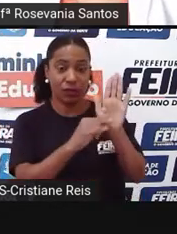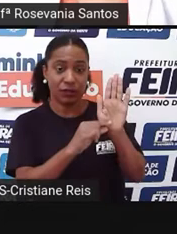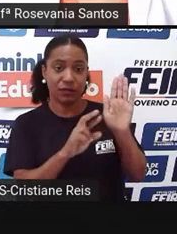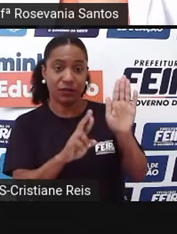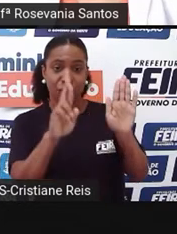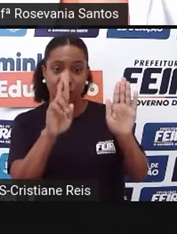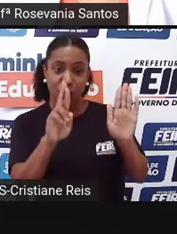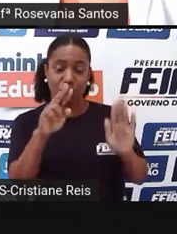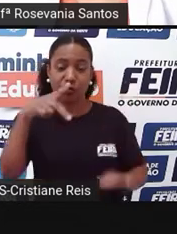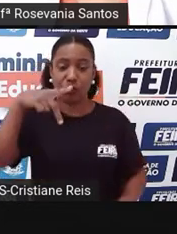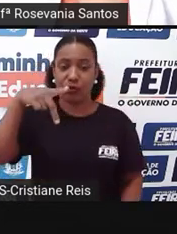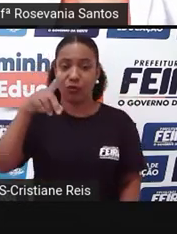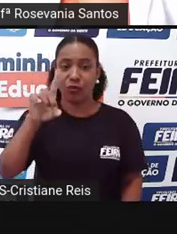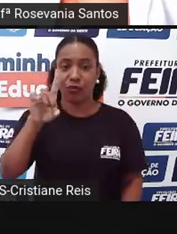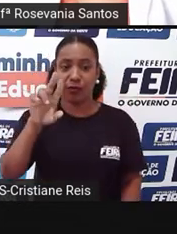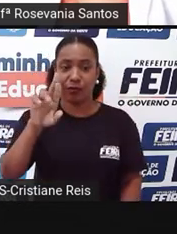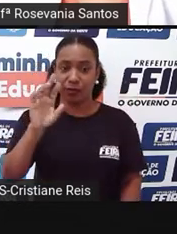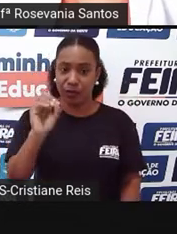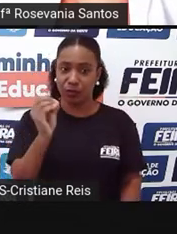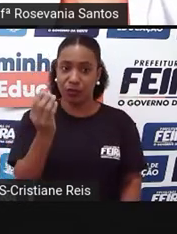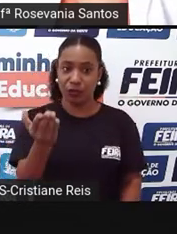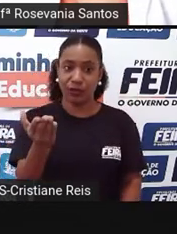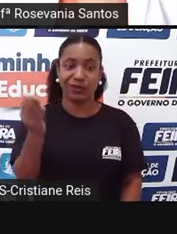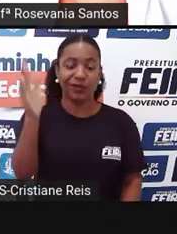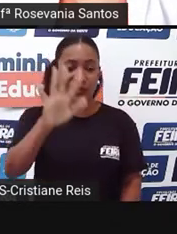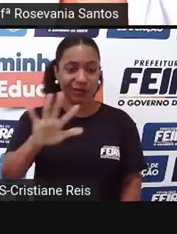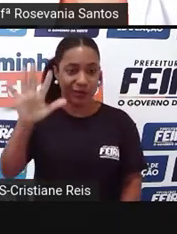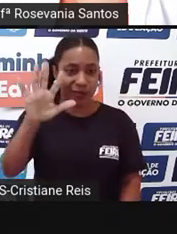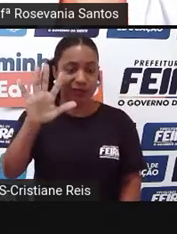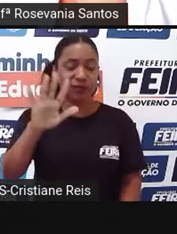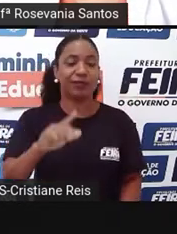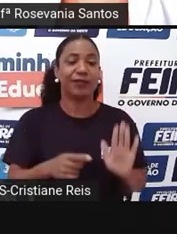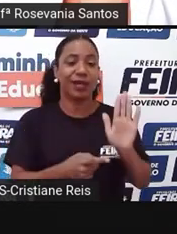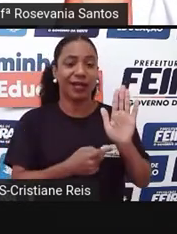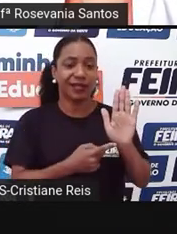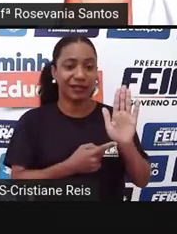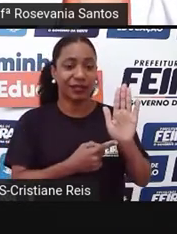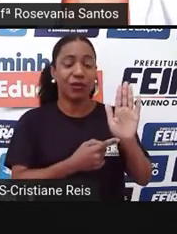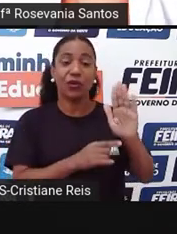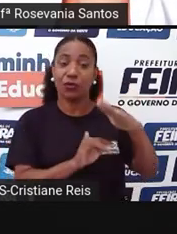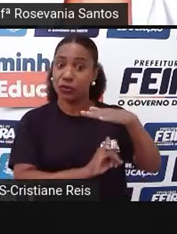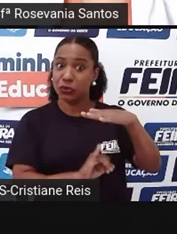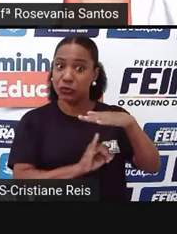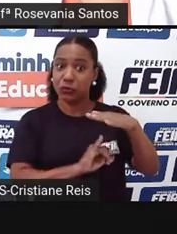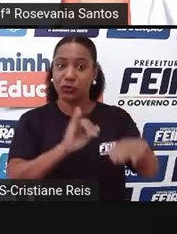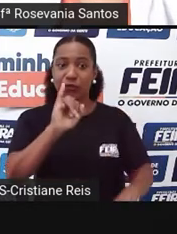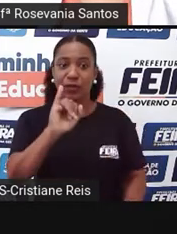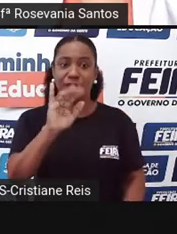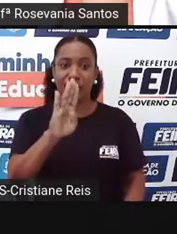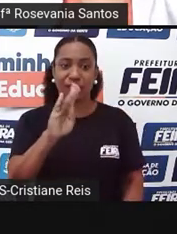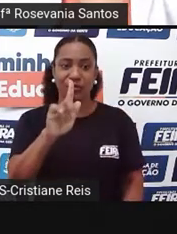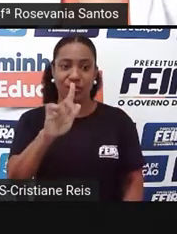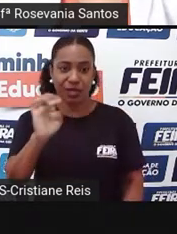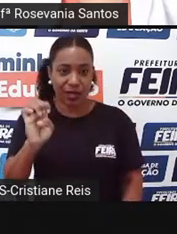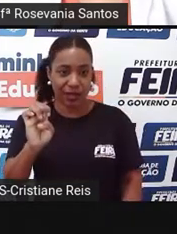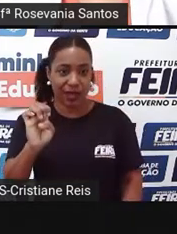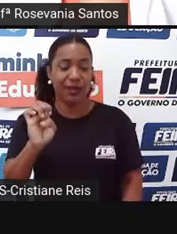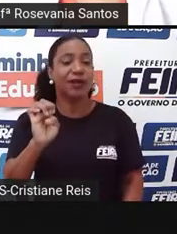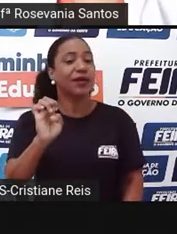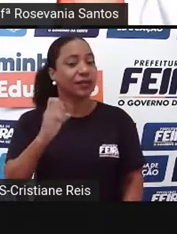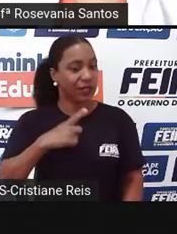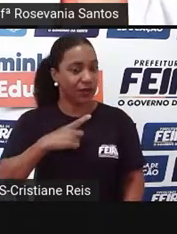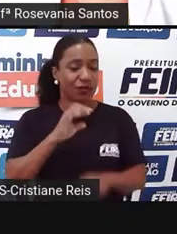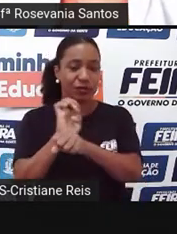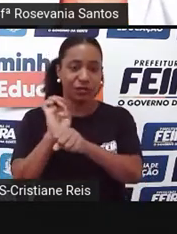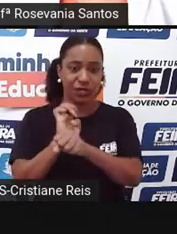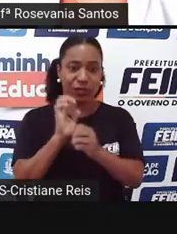menos estados e aí a gente passa a ser a segunda, né, maior região. Mas, de qualquer forma, aqui, nessa